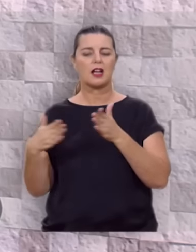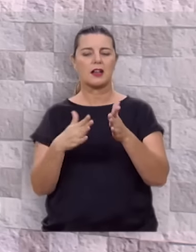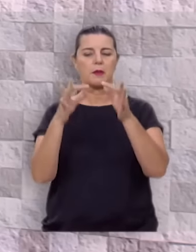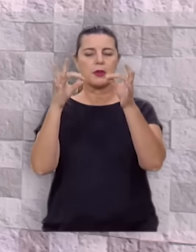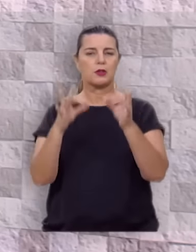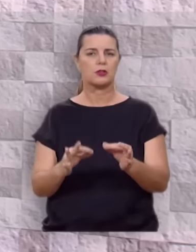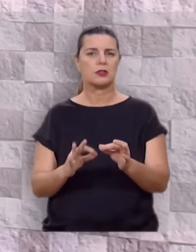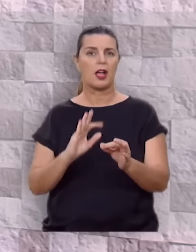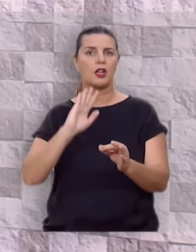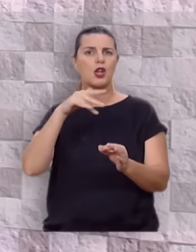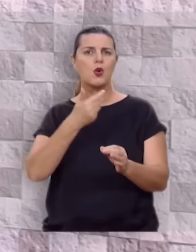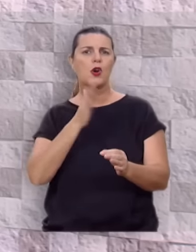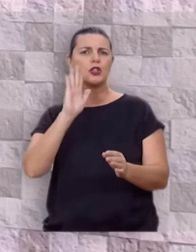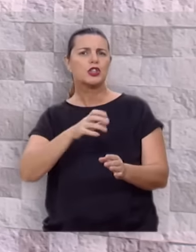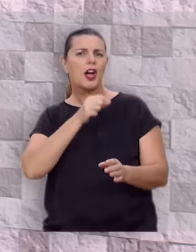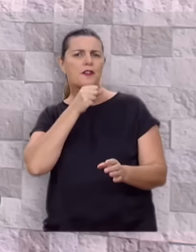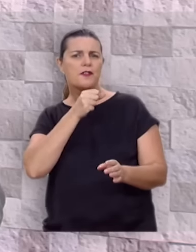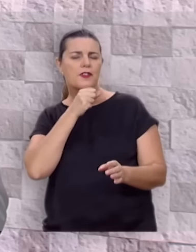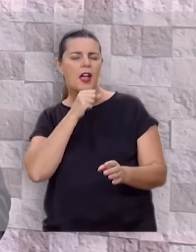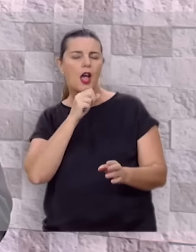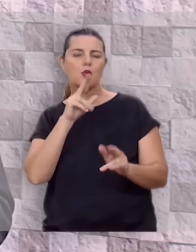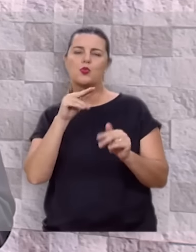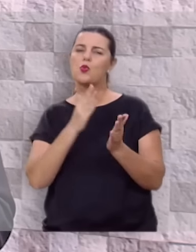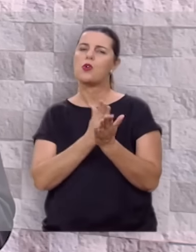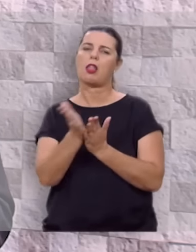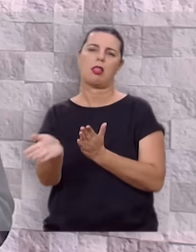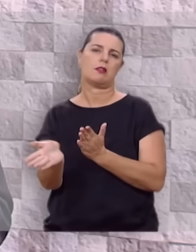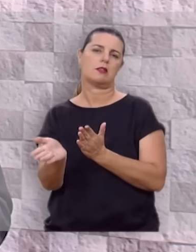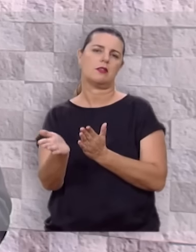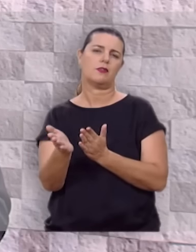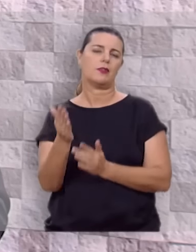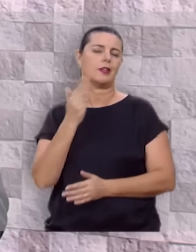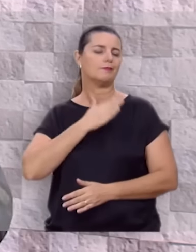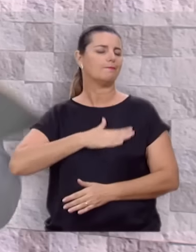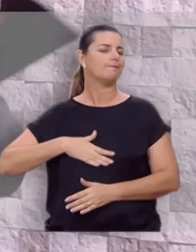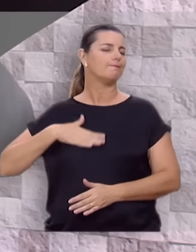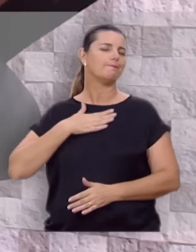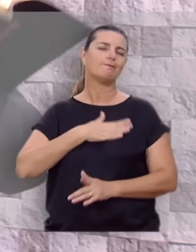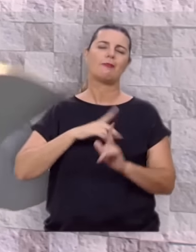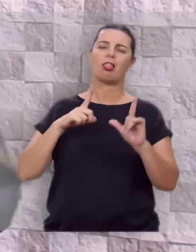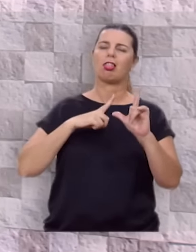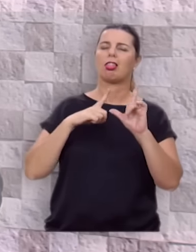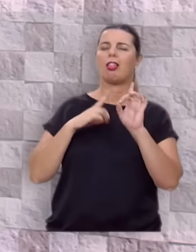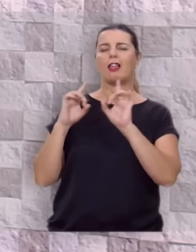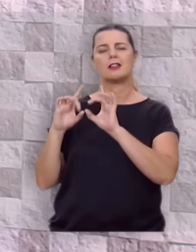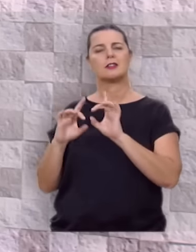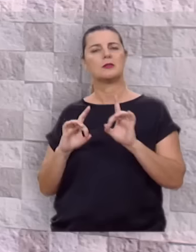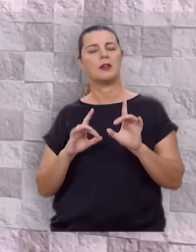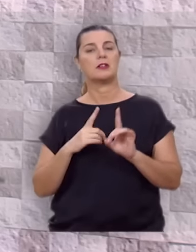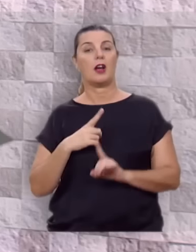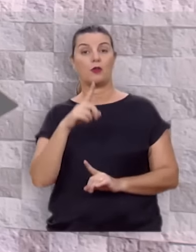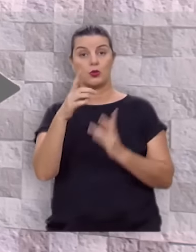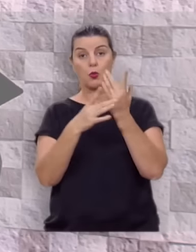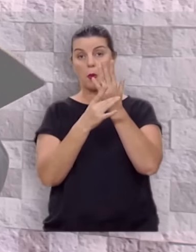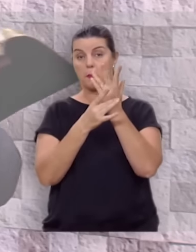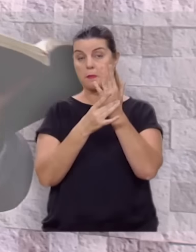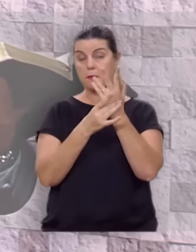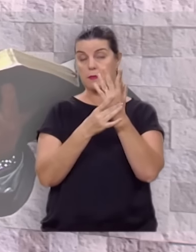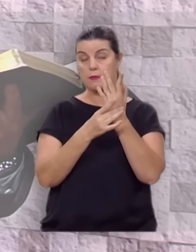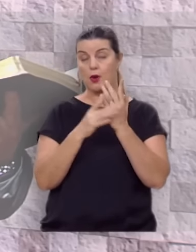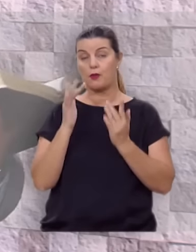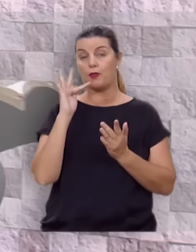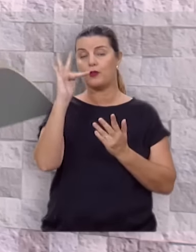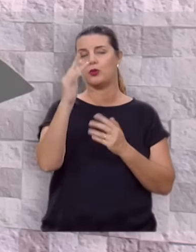caminho em que ela deve andar, e ainda quando for velha, não se desviar a dele. Que privilégio você tem, mãe, de ter o